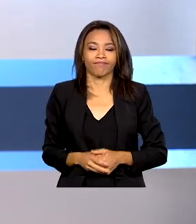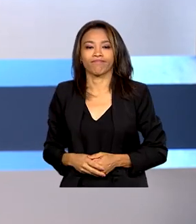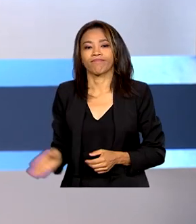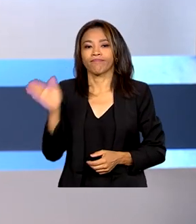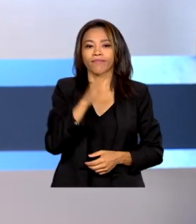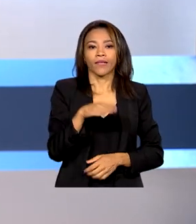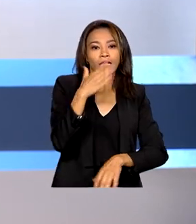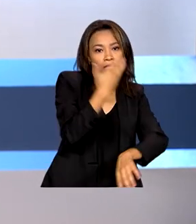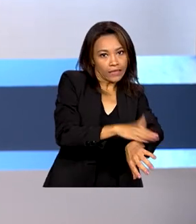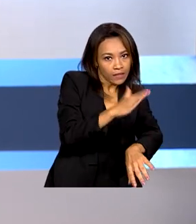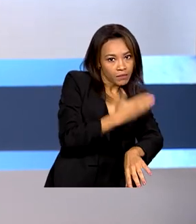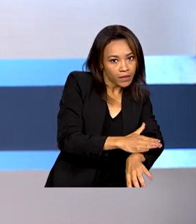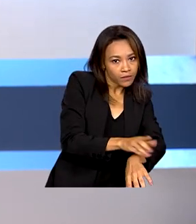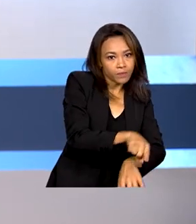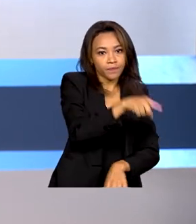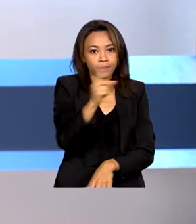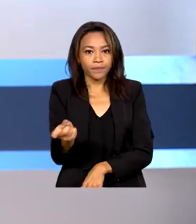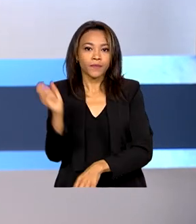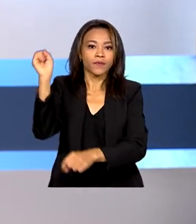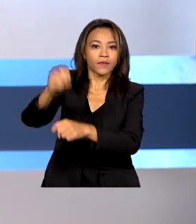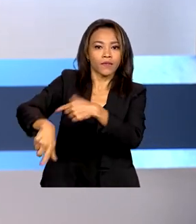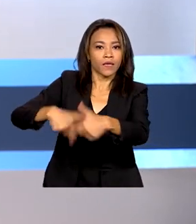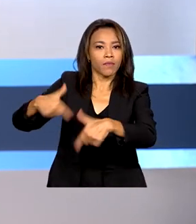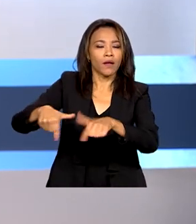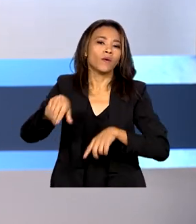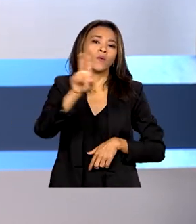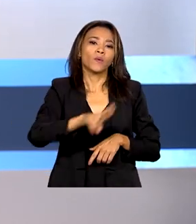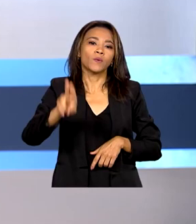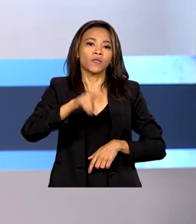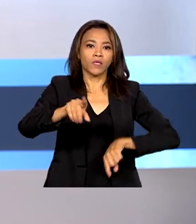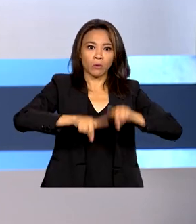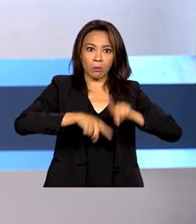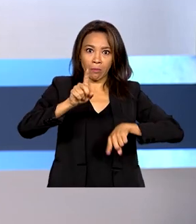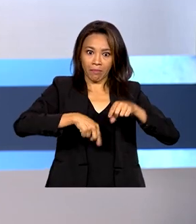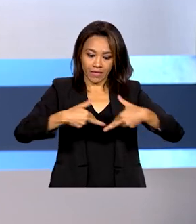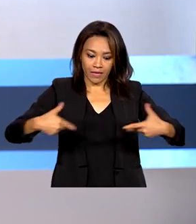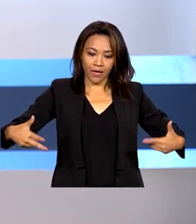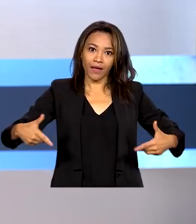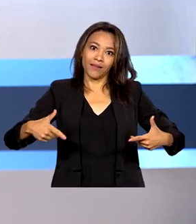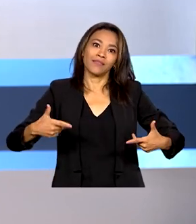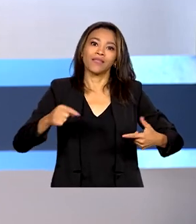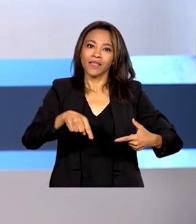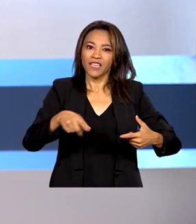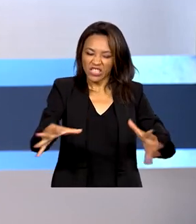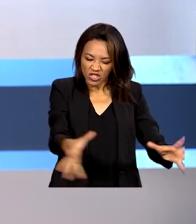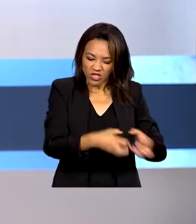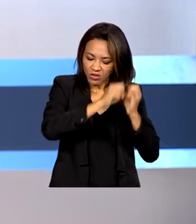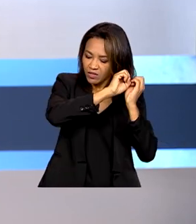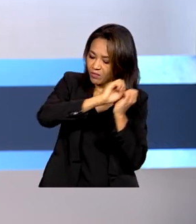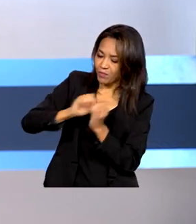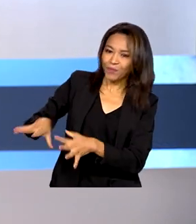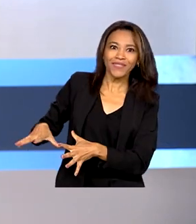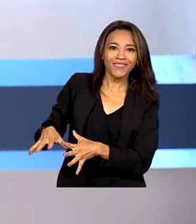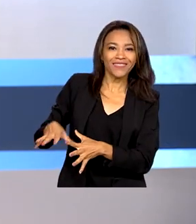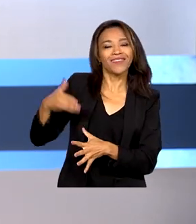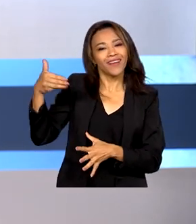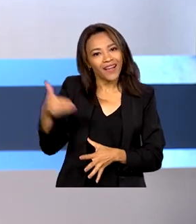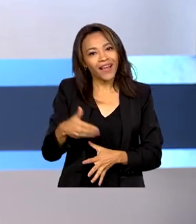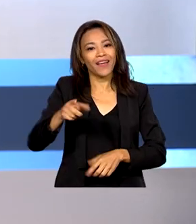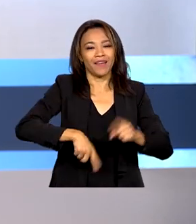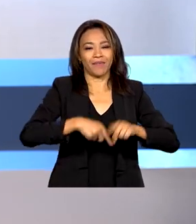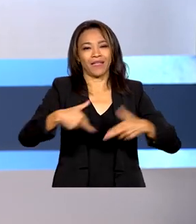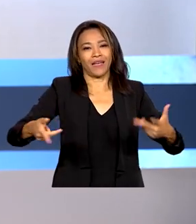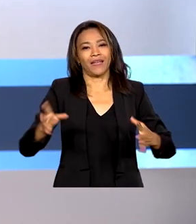Capacitação e emprego por meio de equipamentos eletrônicos que iriam para o lixo. É o programa Computadores para Inclusão que